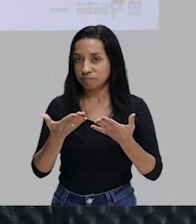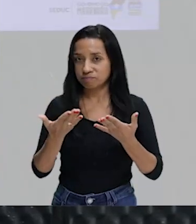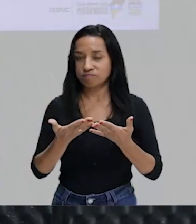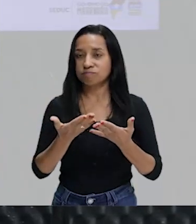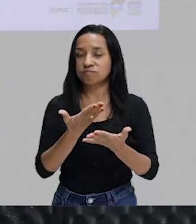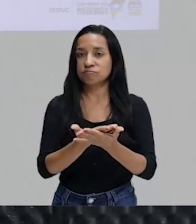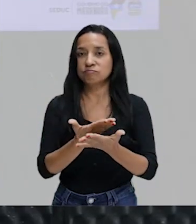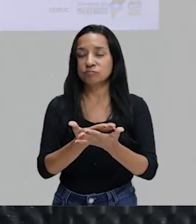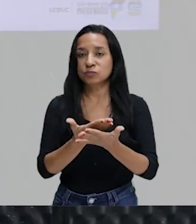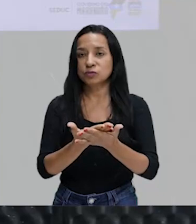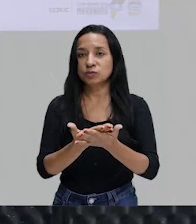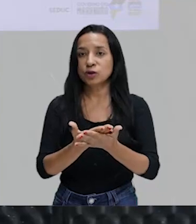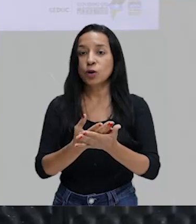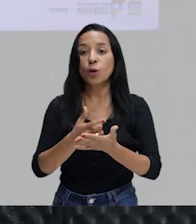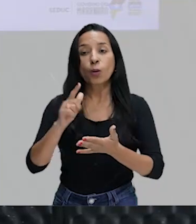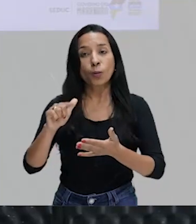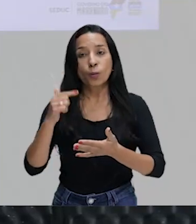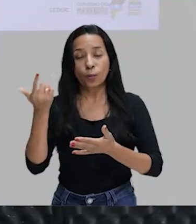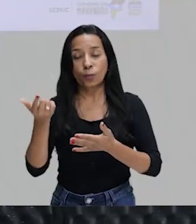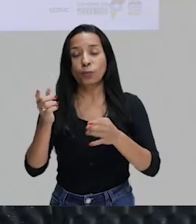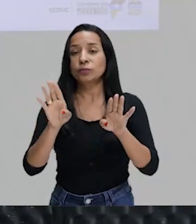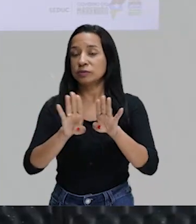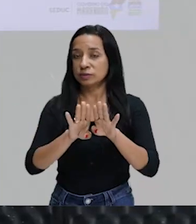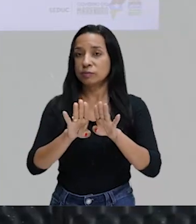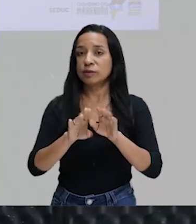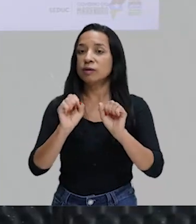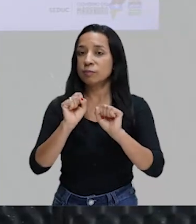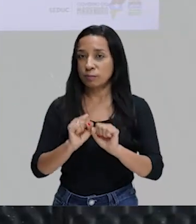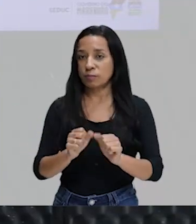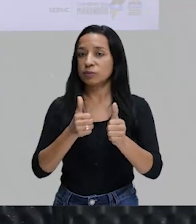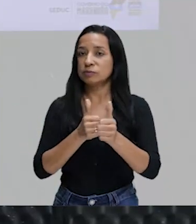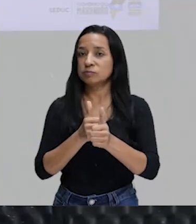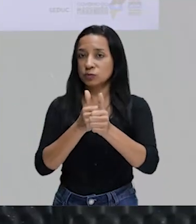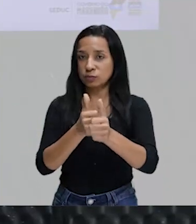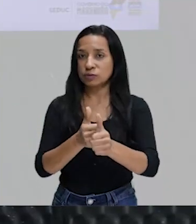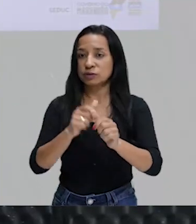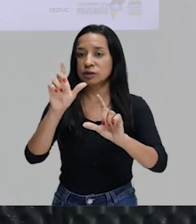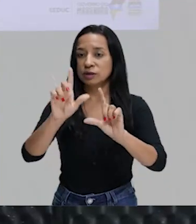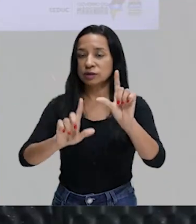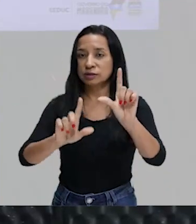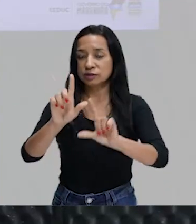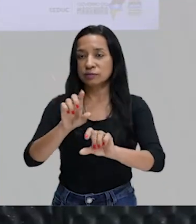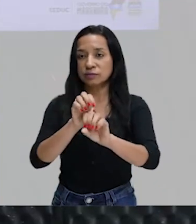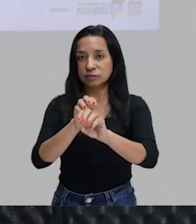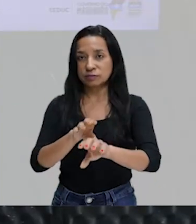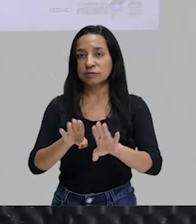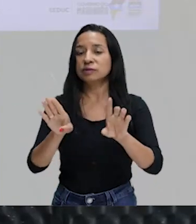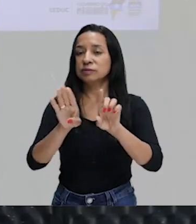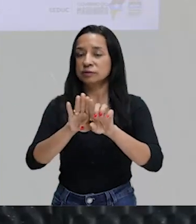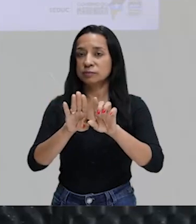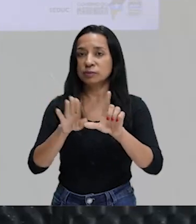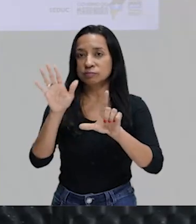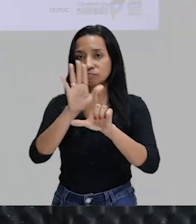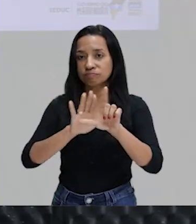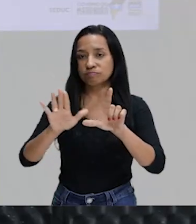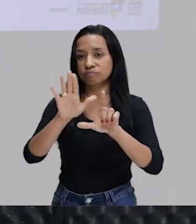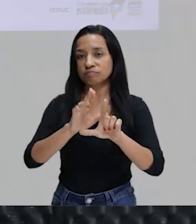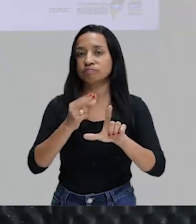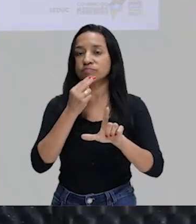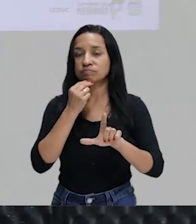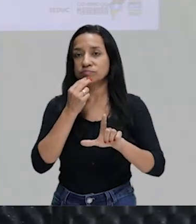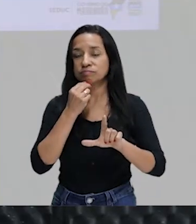ser acompanhadas também, né, além daqui da TV Educação, na plataforma Gonçalves Dias.